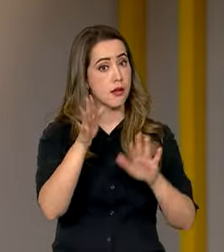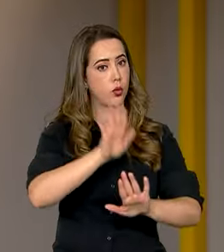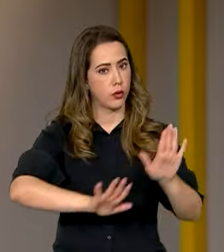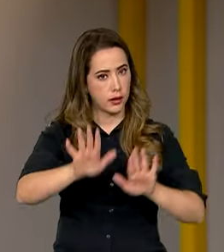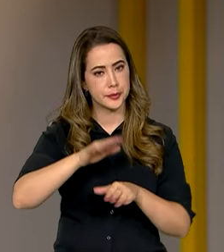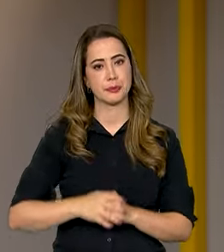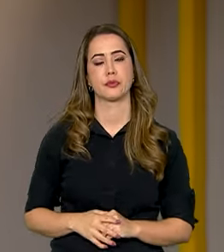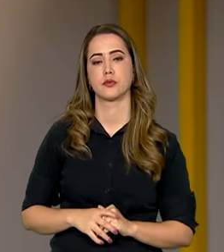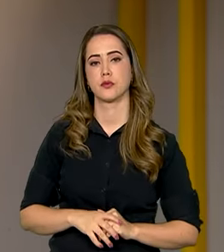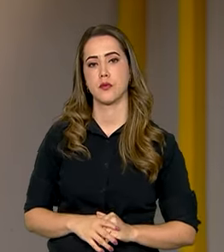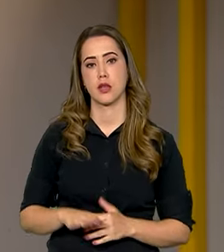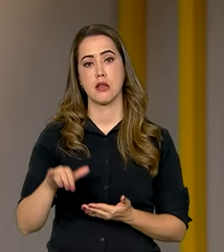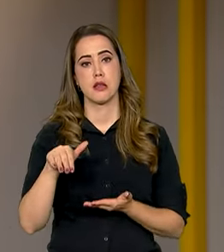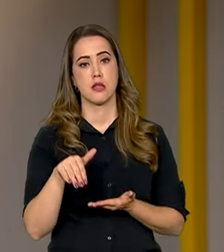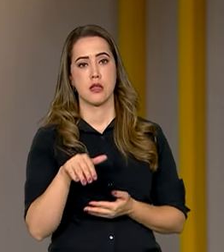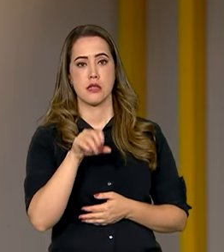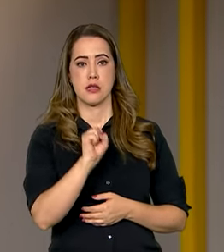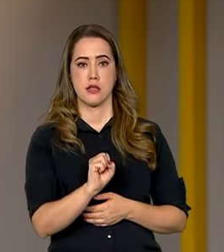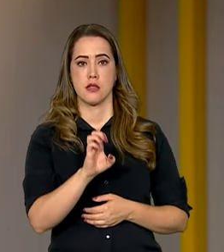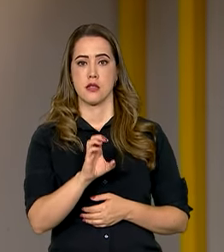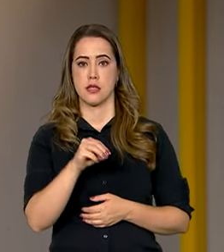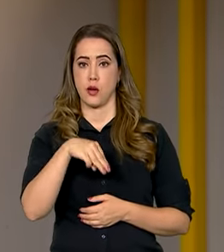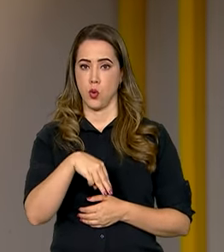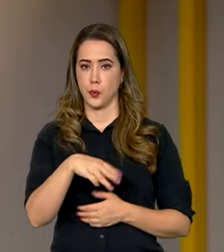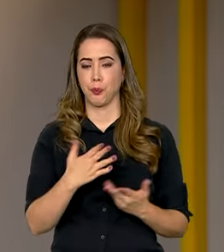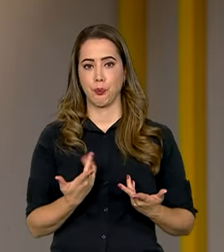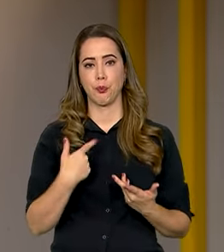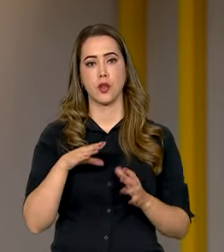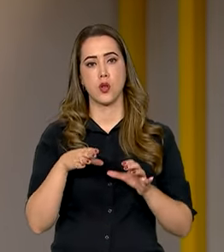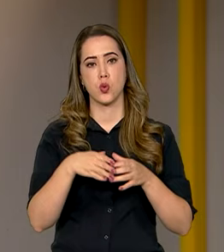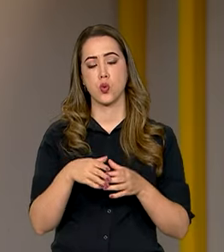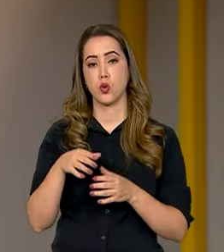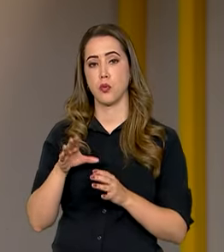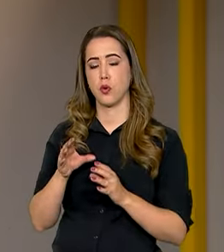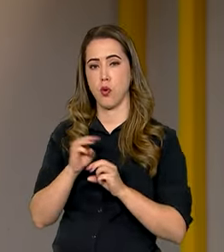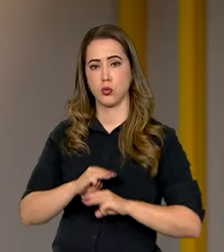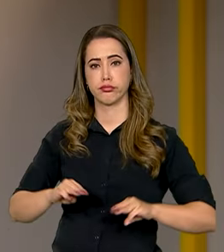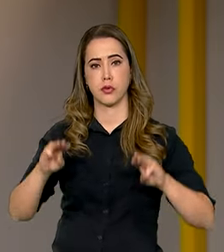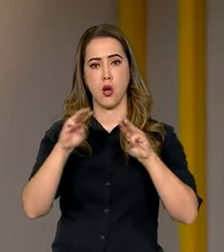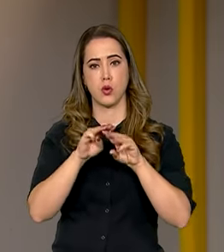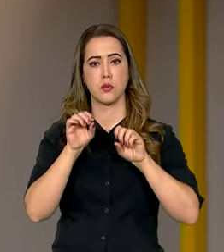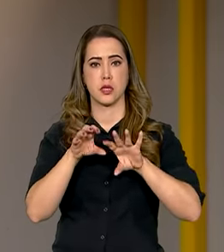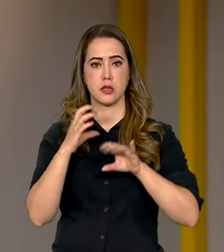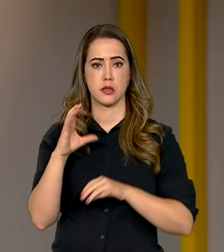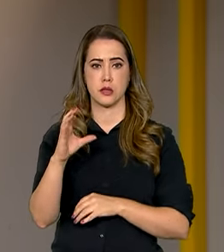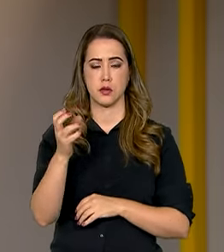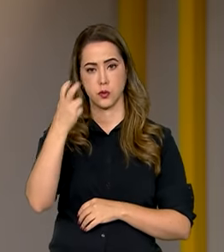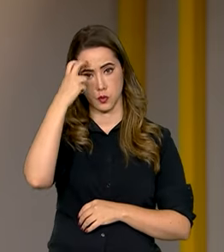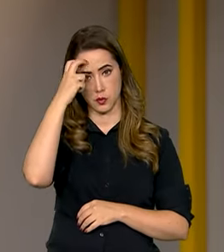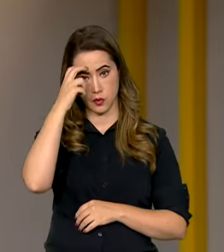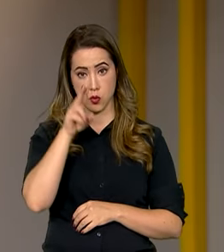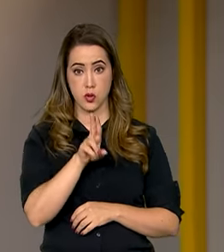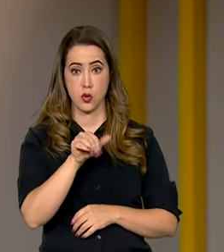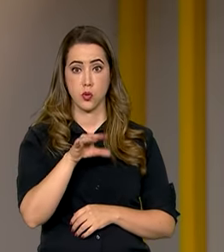A Secretaria de Comunicação Social da Presidência da República, a Organização das Nações Unidas para a Educação, a Ciência e a